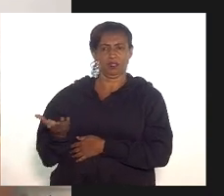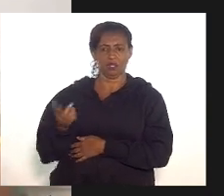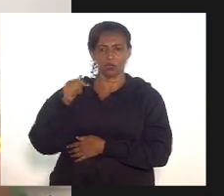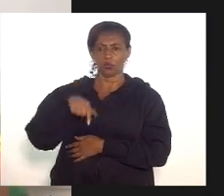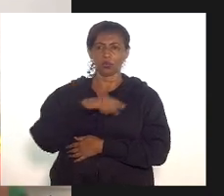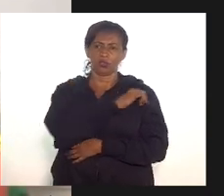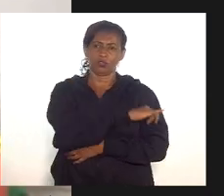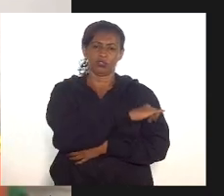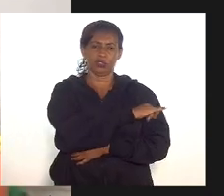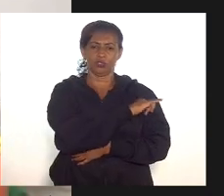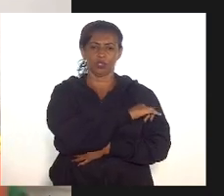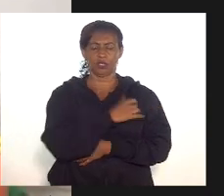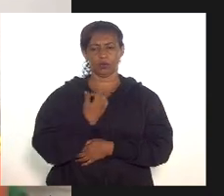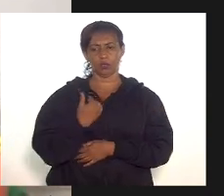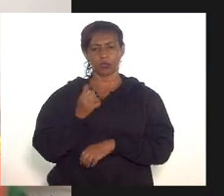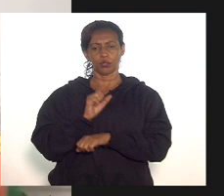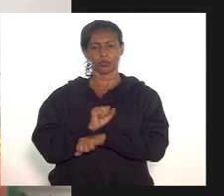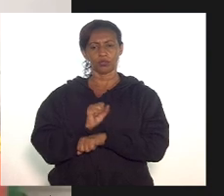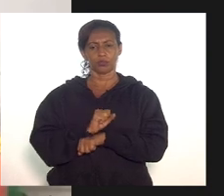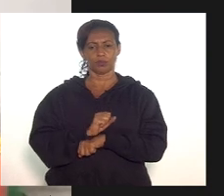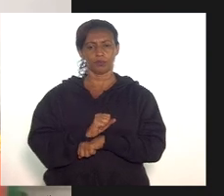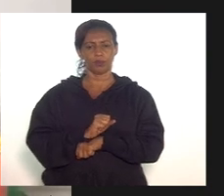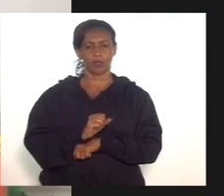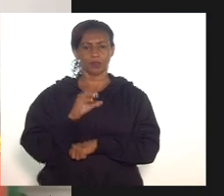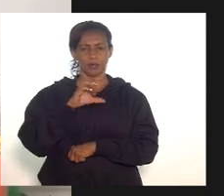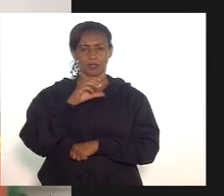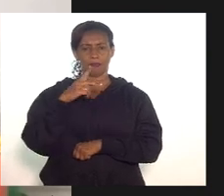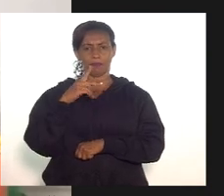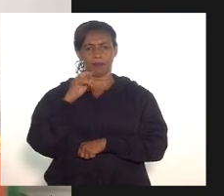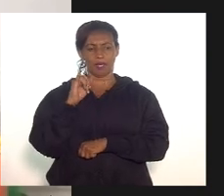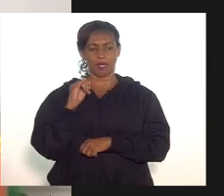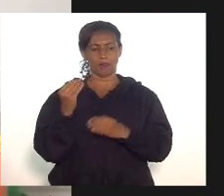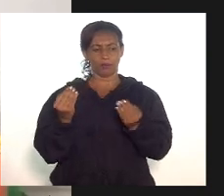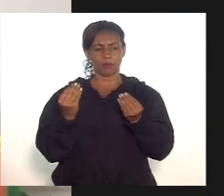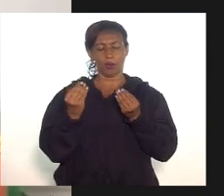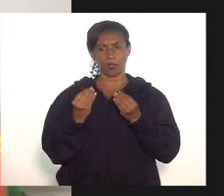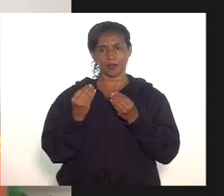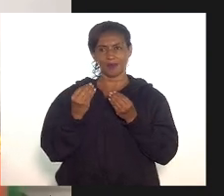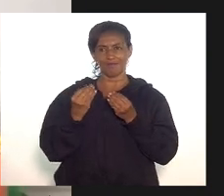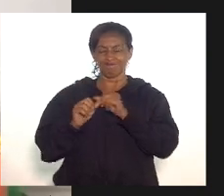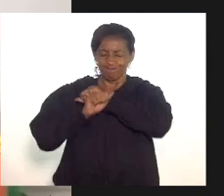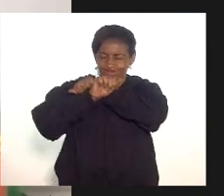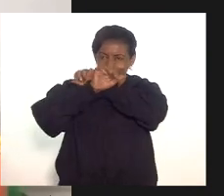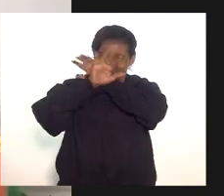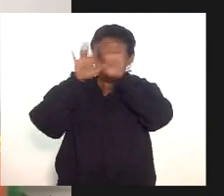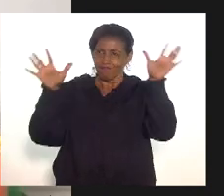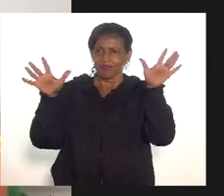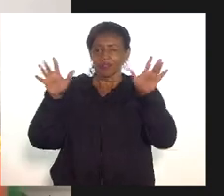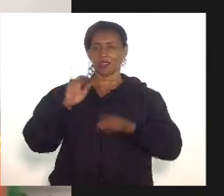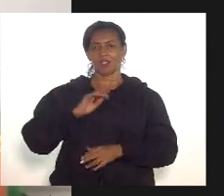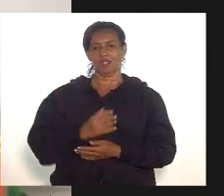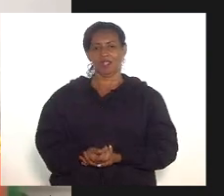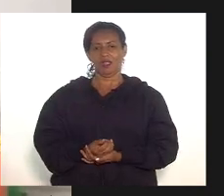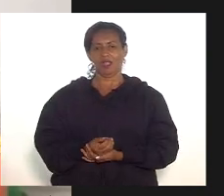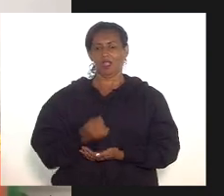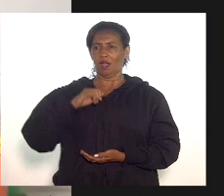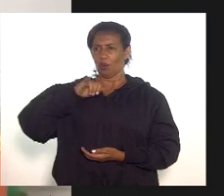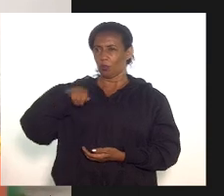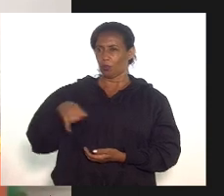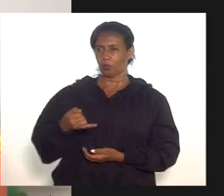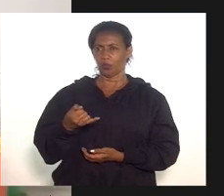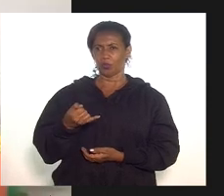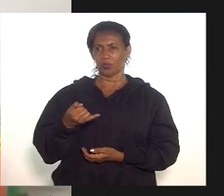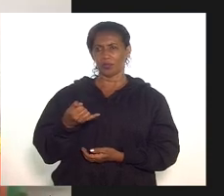do Rio de Janeiro. Então, espero que essa CPI possa trazer à luz a possibilidade de sairmos